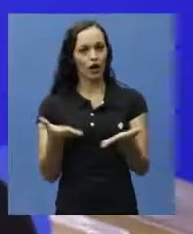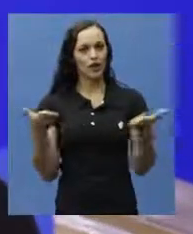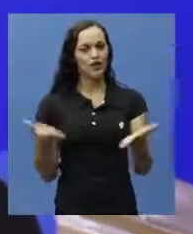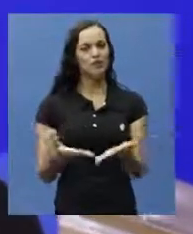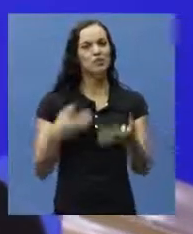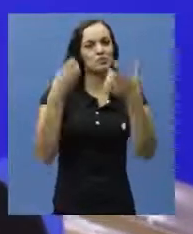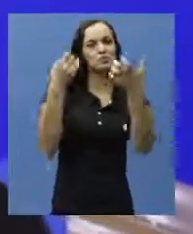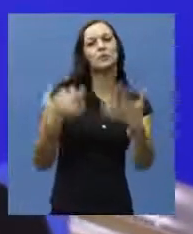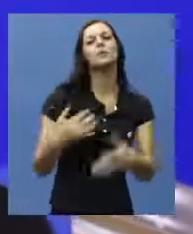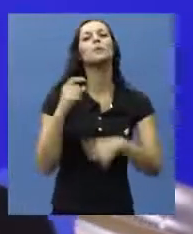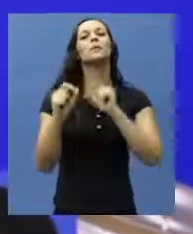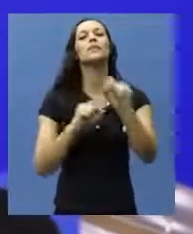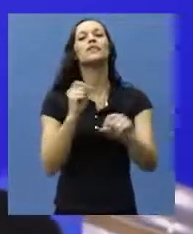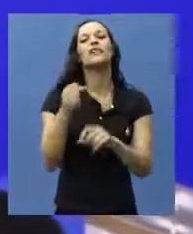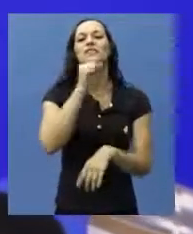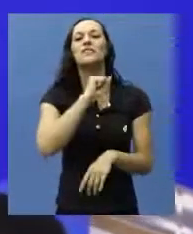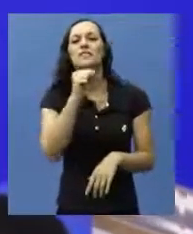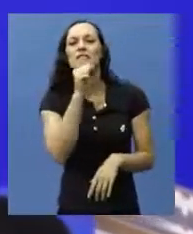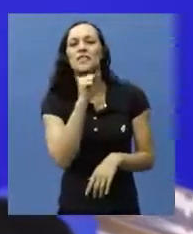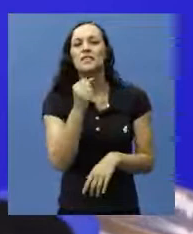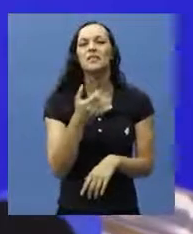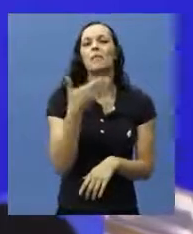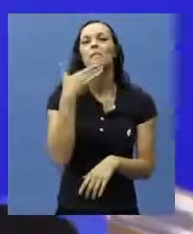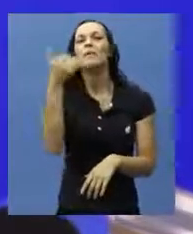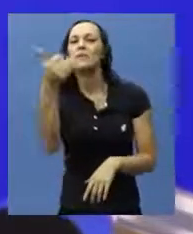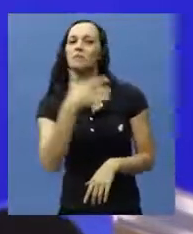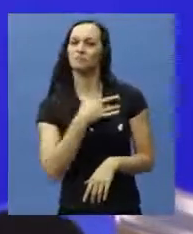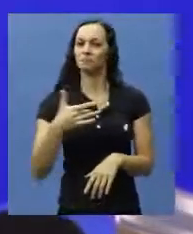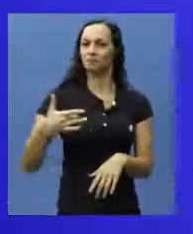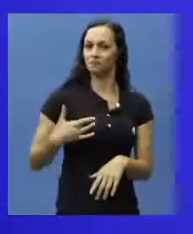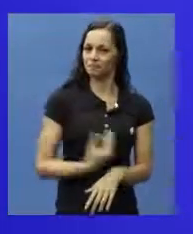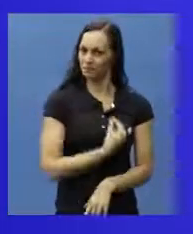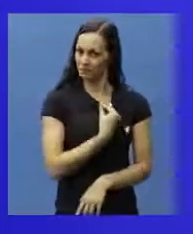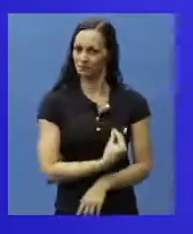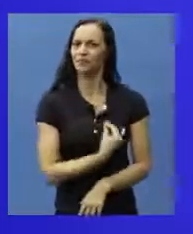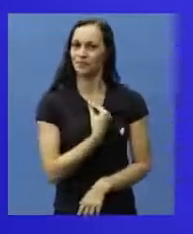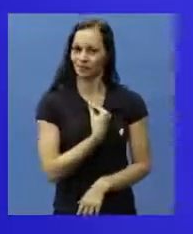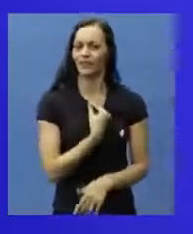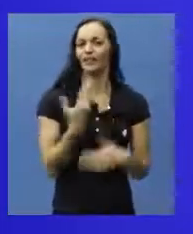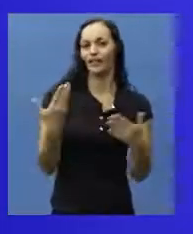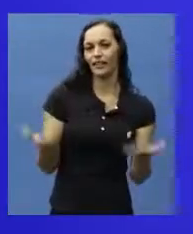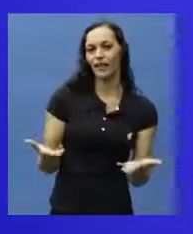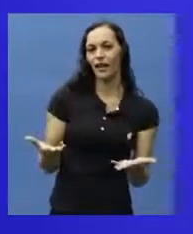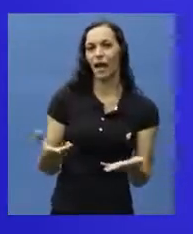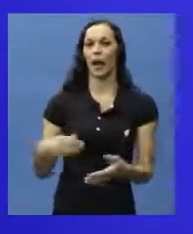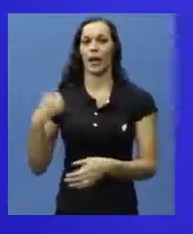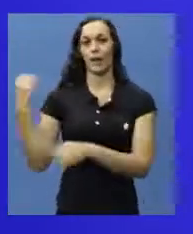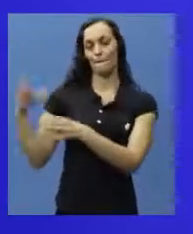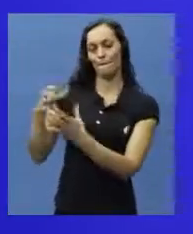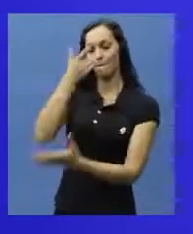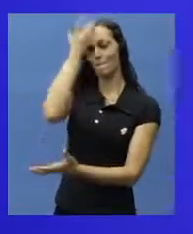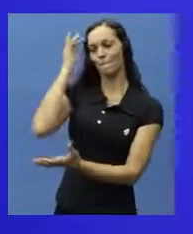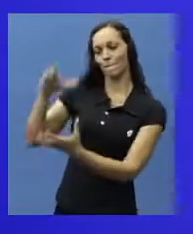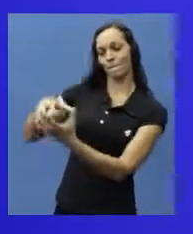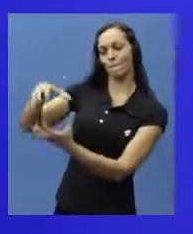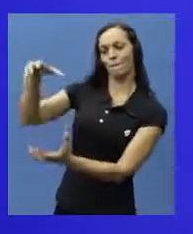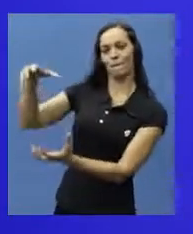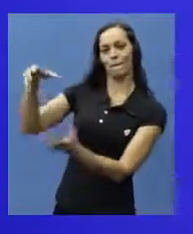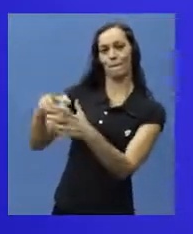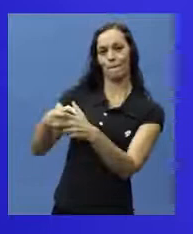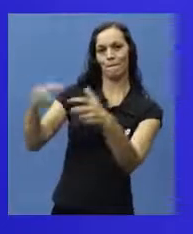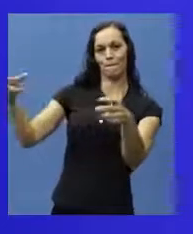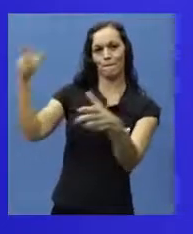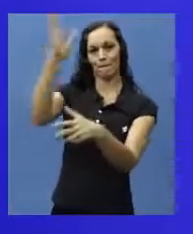Hoje vamos falar sobre envelhecimento e qualidade de vida. Cresce cada vez mais o número de idosos no Brasil,